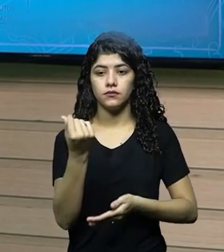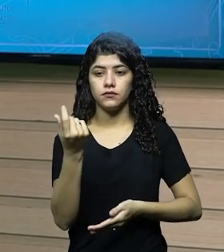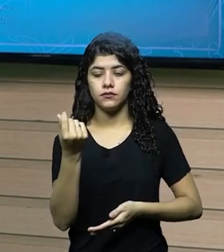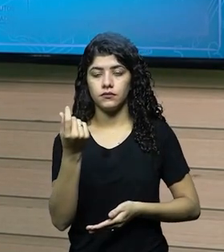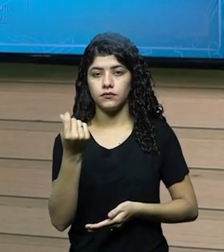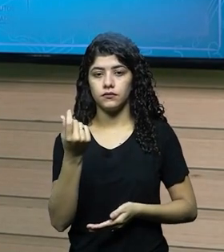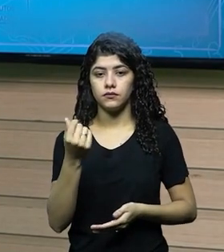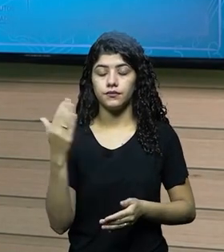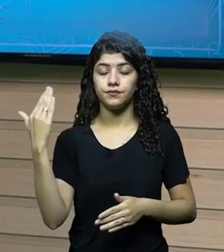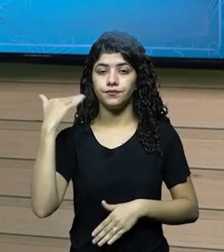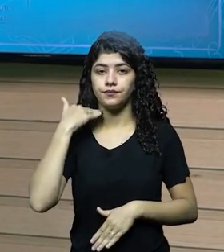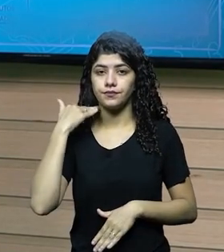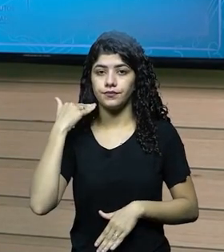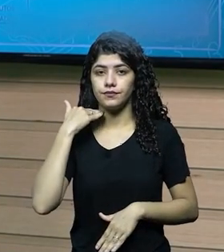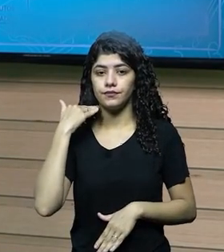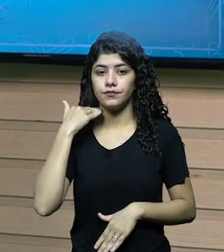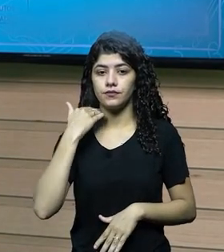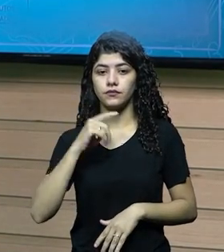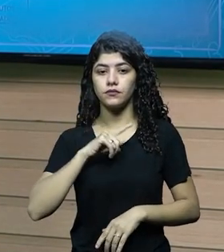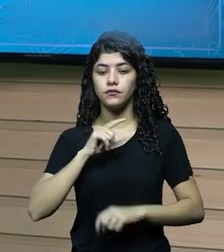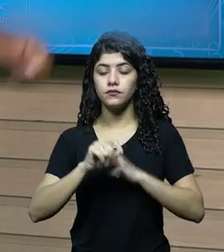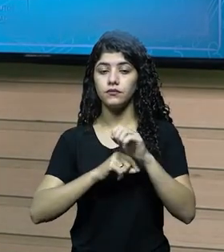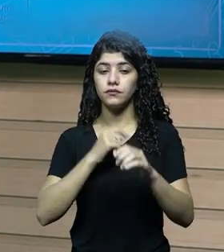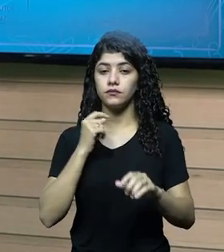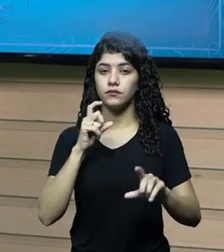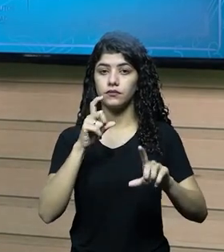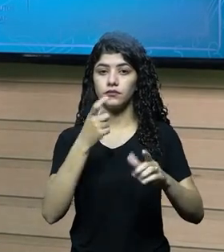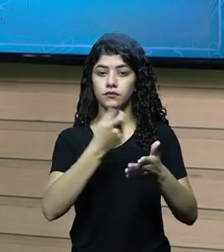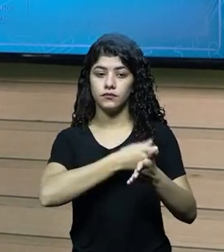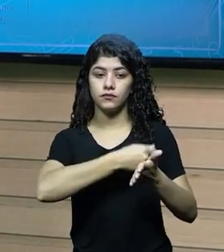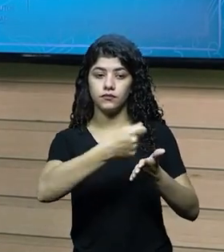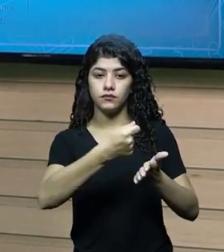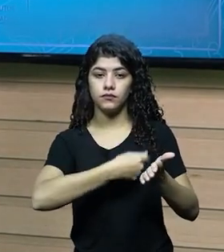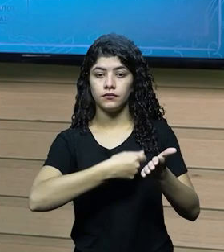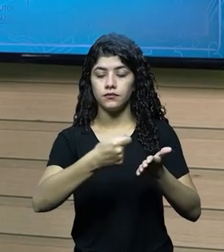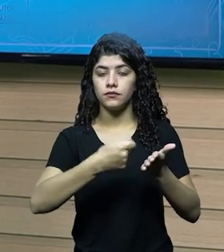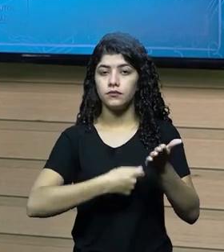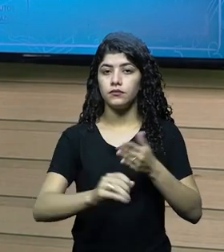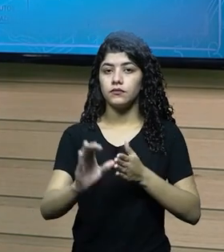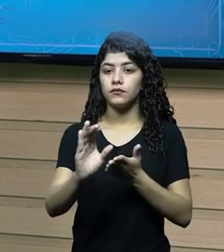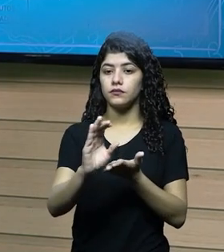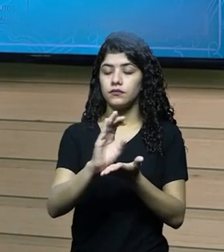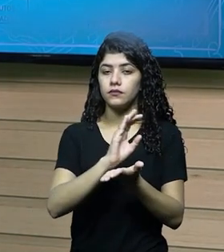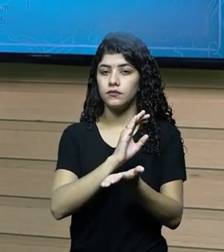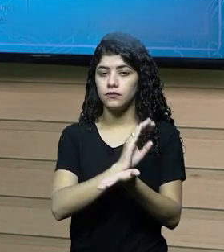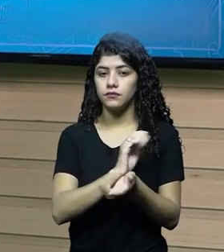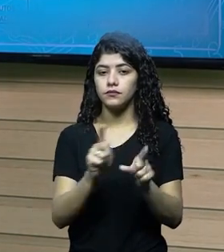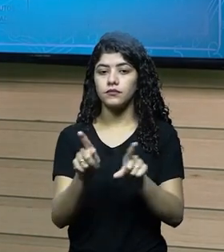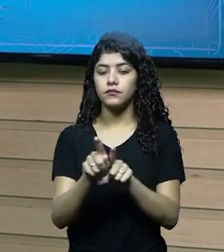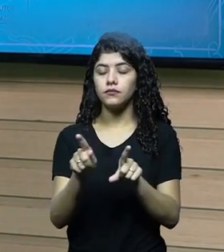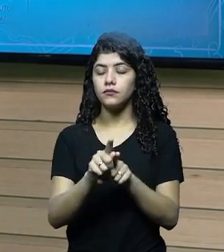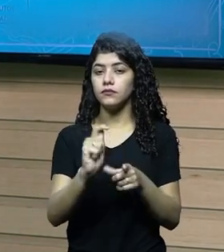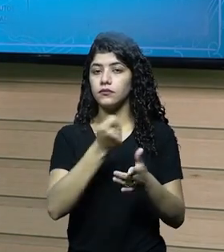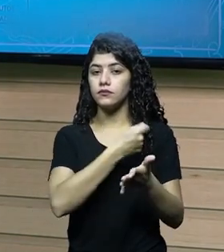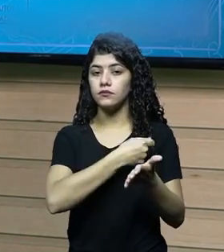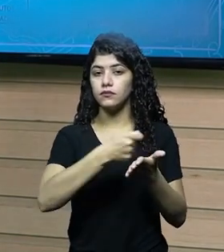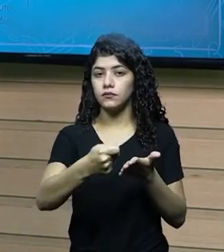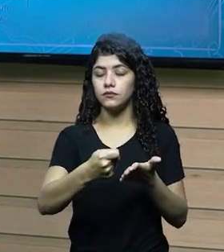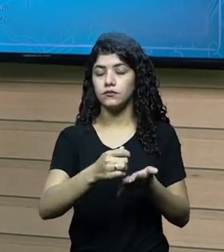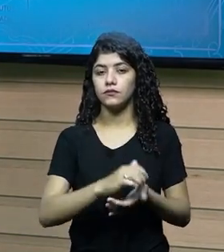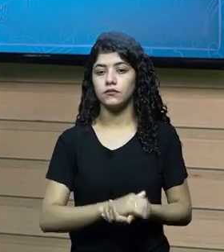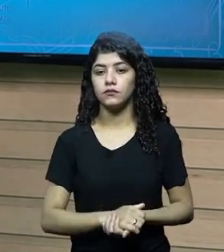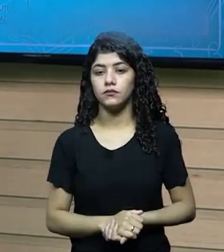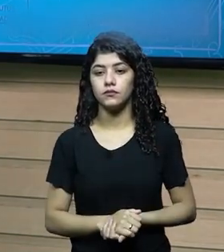no banco, que vai gerar o quê? Uma receita, então eu vou ter uma entrada no ativo, e vou ter um